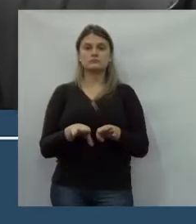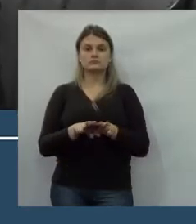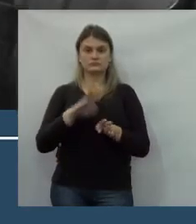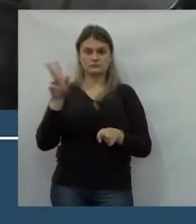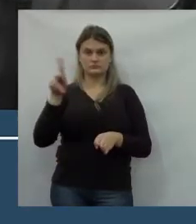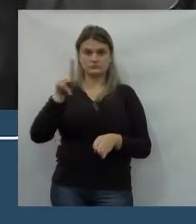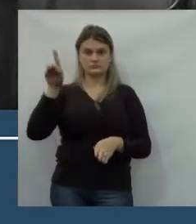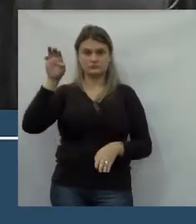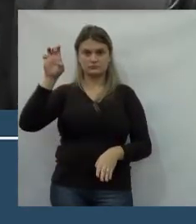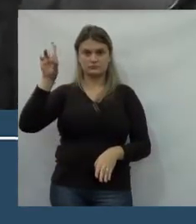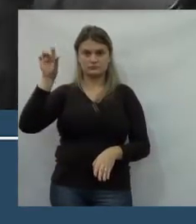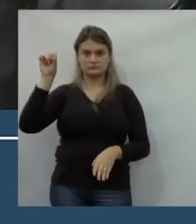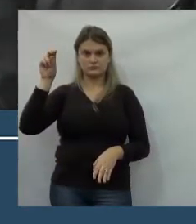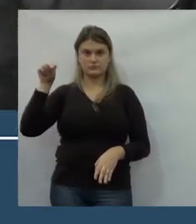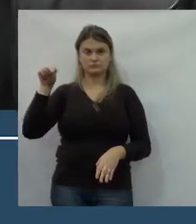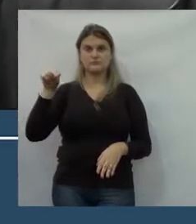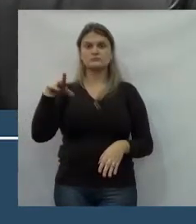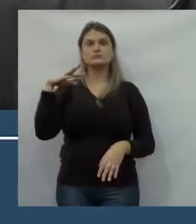mais, professor Edson,